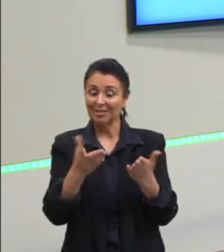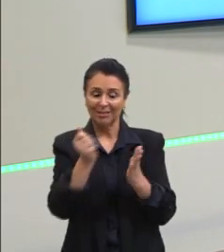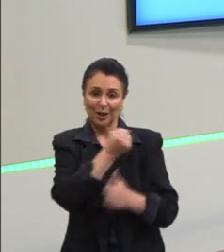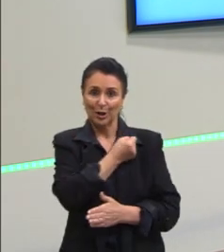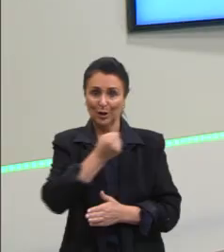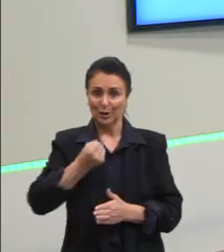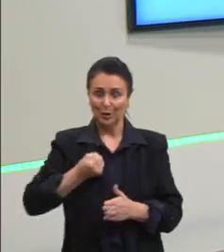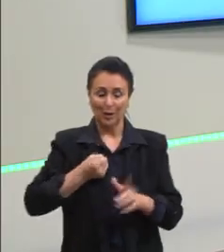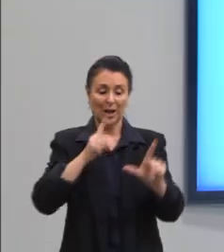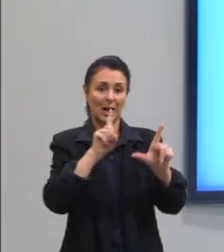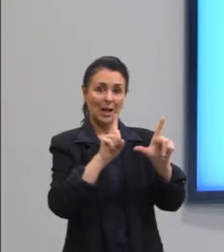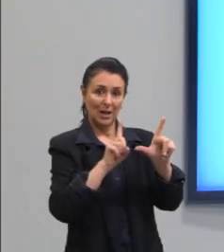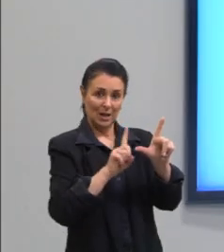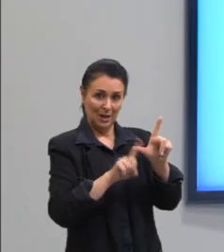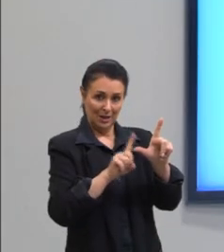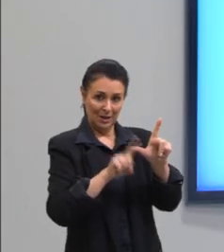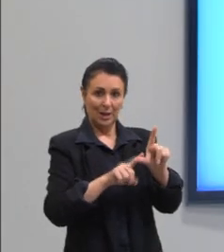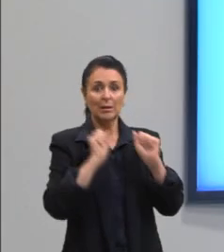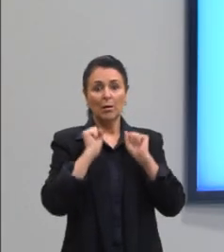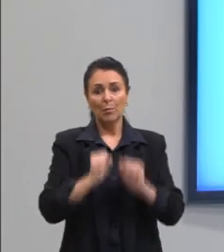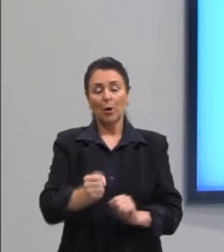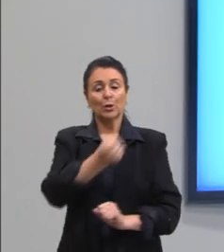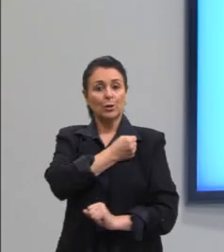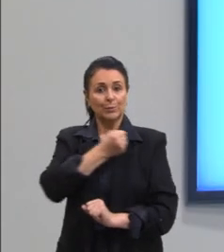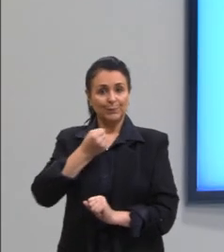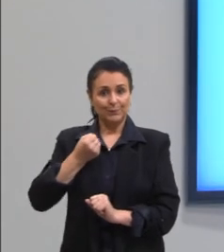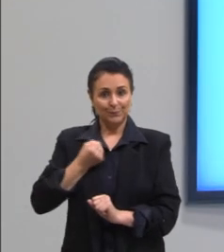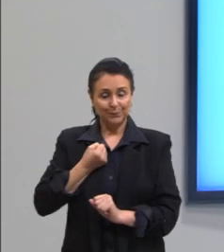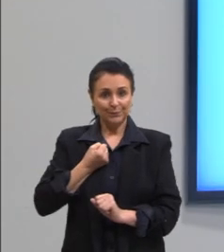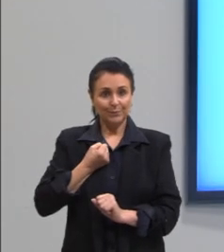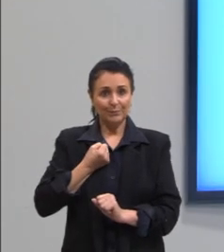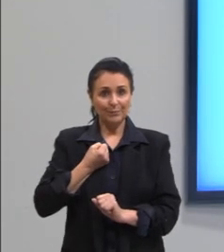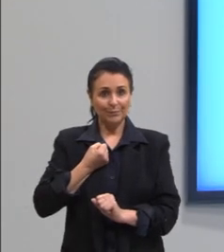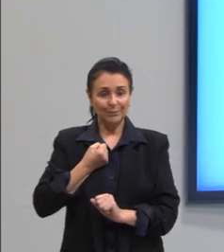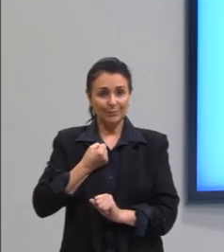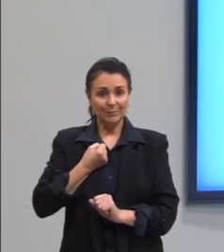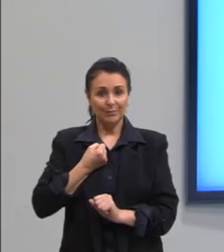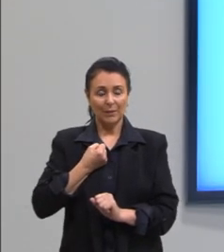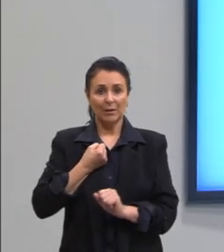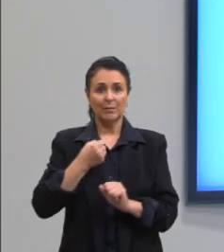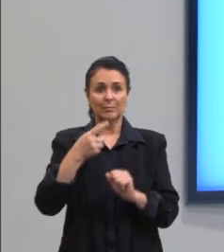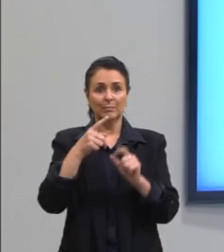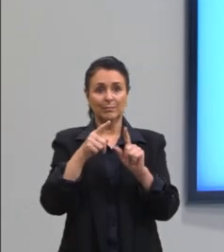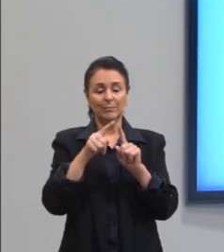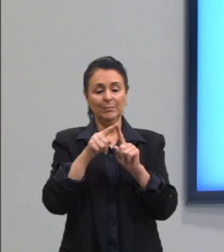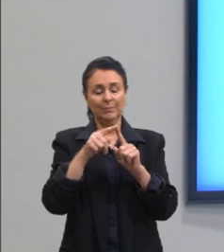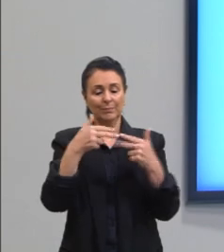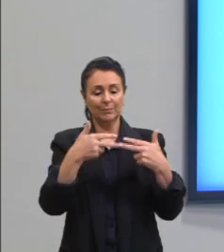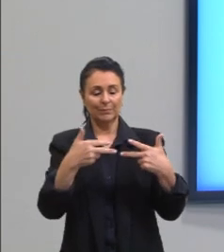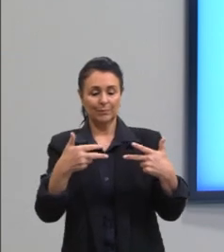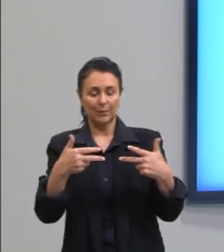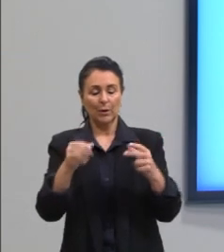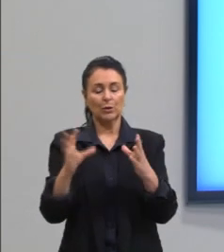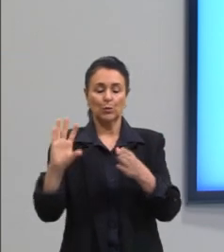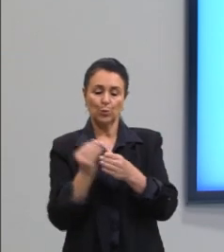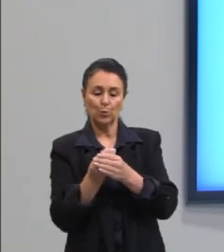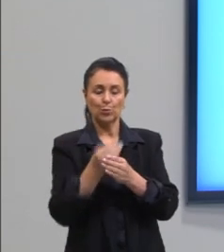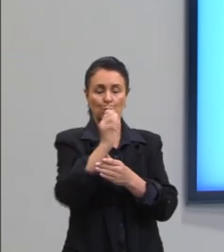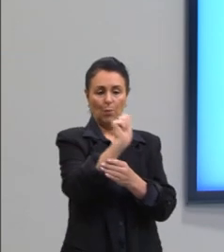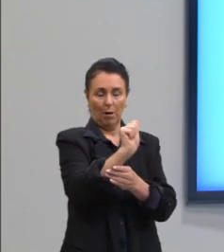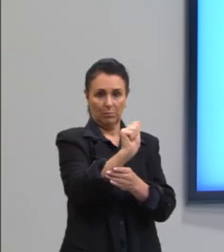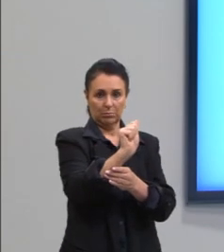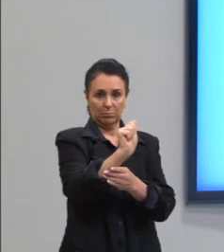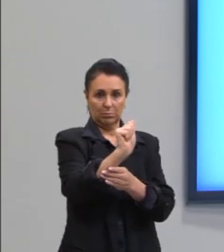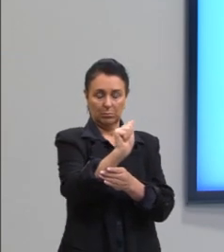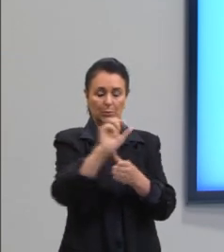aqui eu tenho letras, é possível que eu tenha números, então, aqui eu tenho para o elemento, para o conjunto A, desculpa,